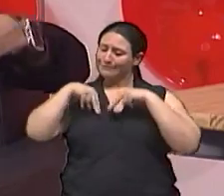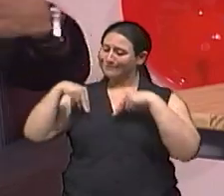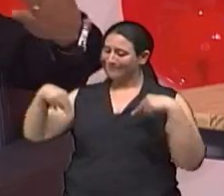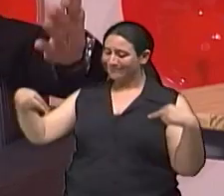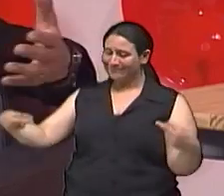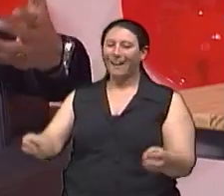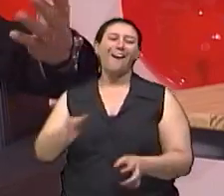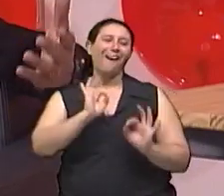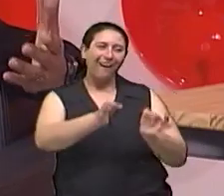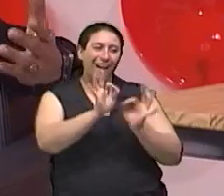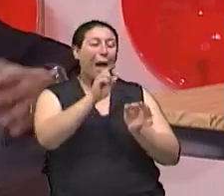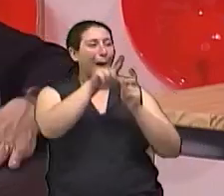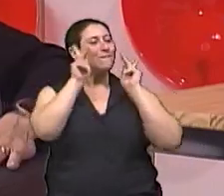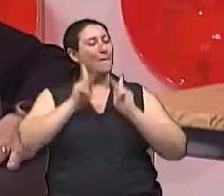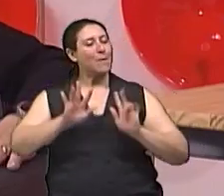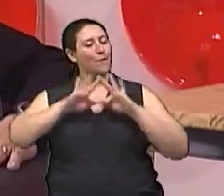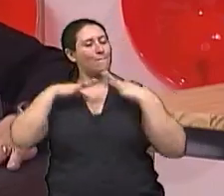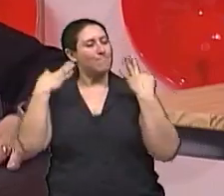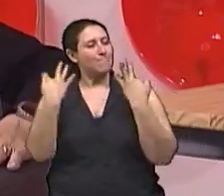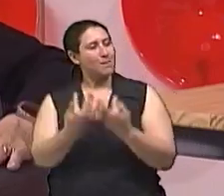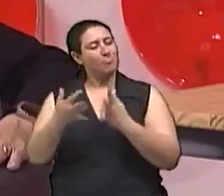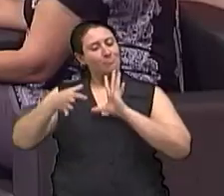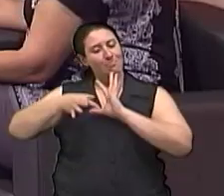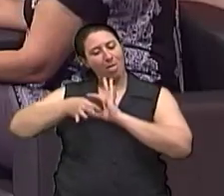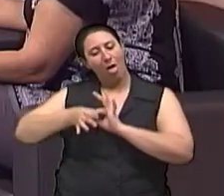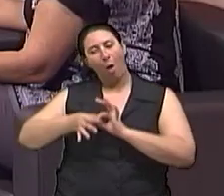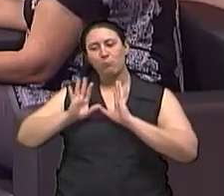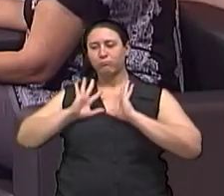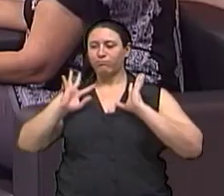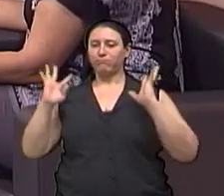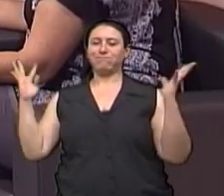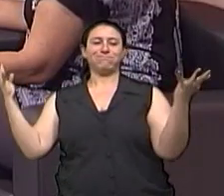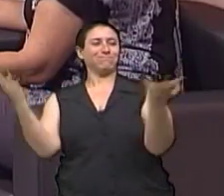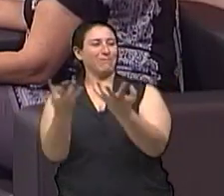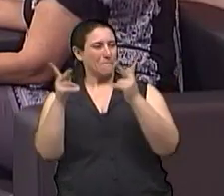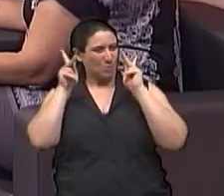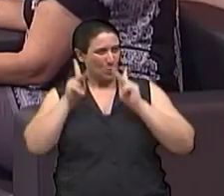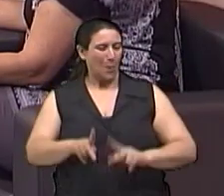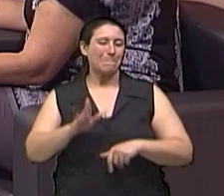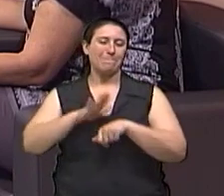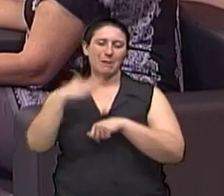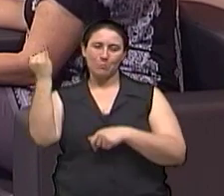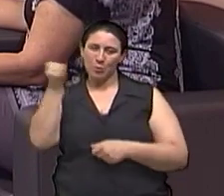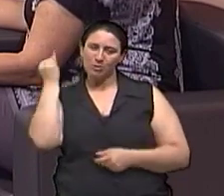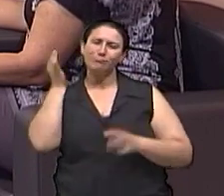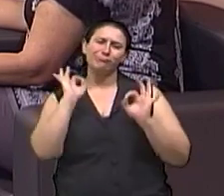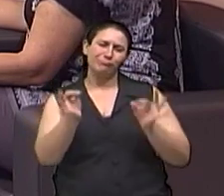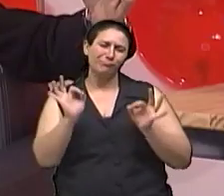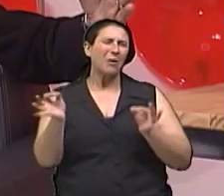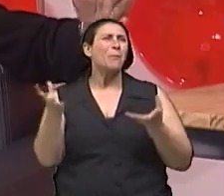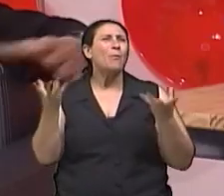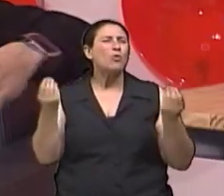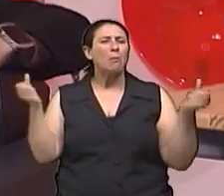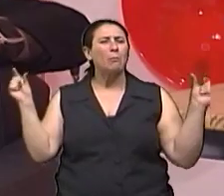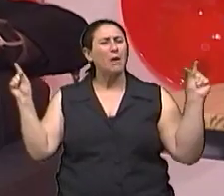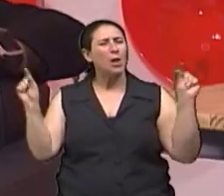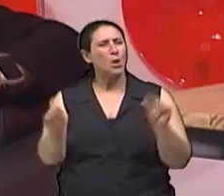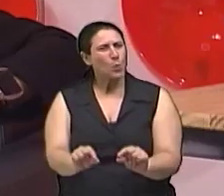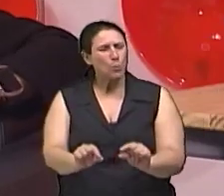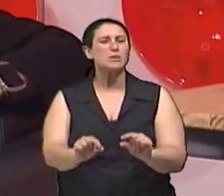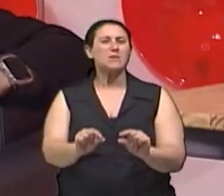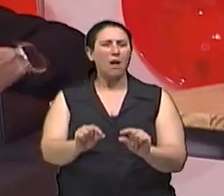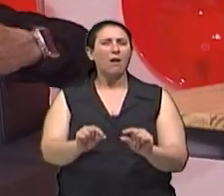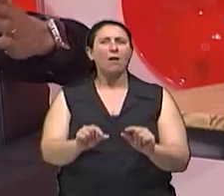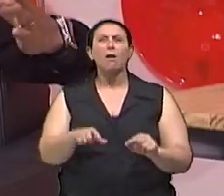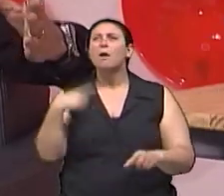familiar, né? Exatamente As pessoas, você está celebrando Que isso caiu muito Então hoje é muitos pratos,